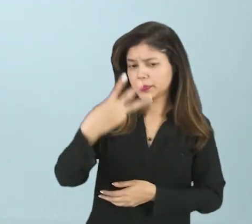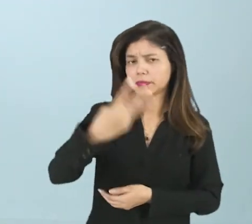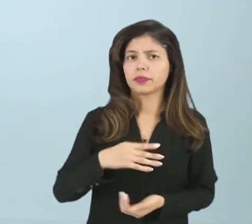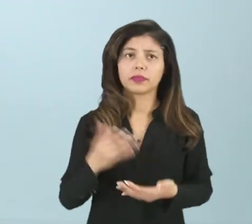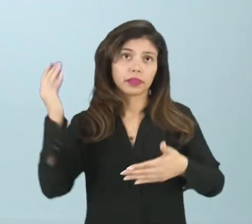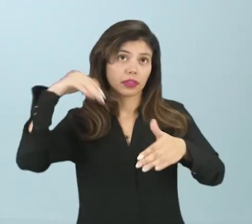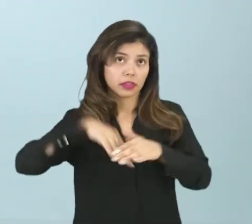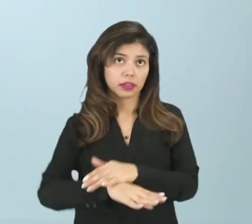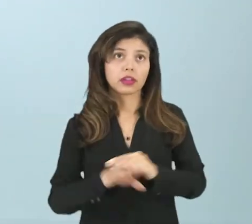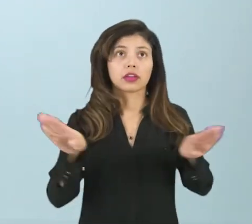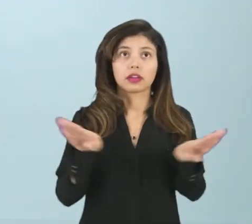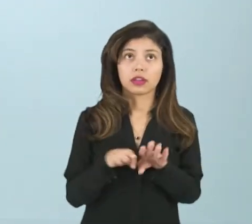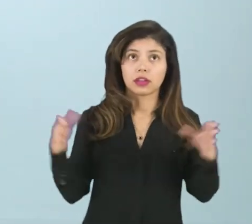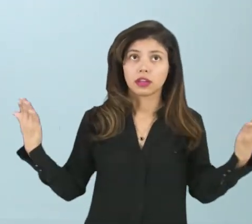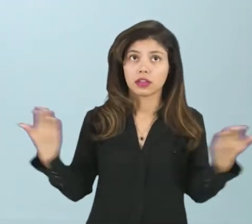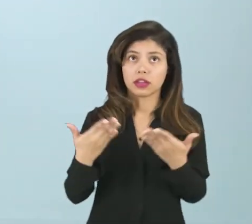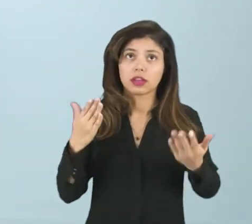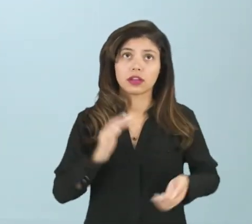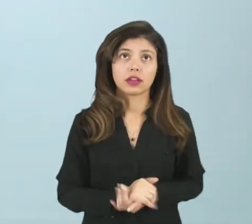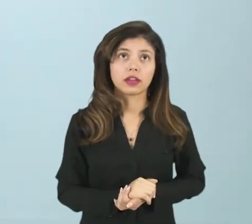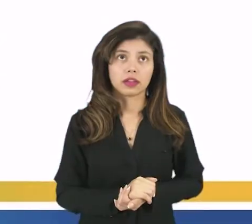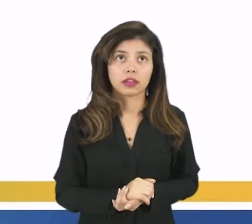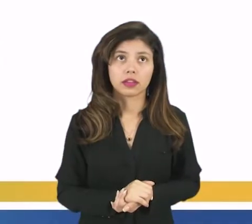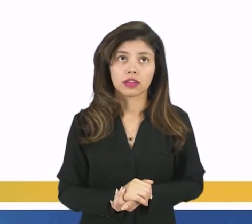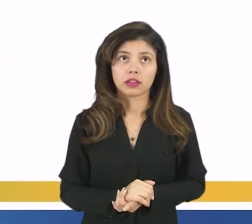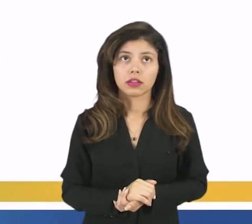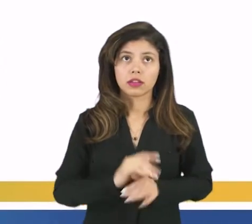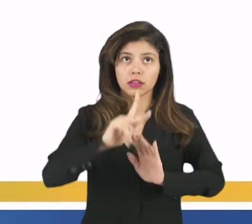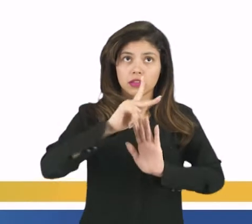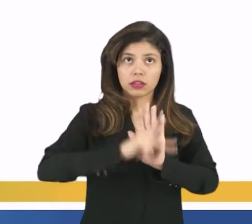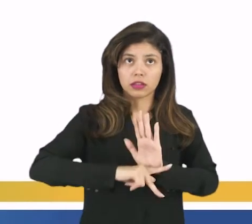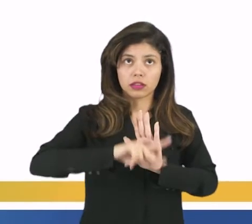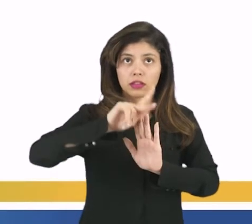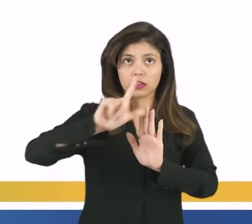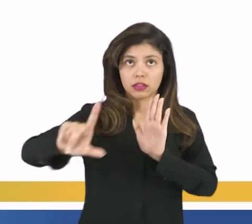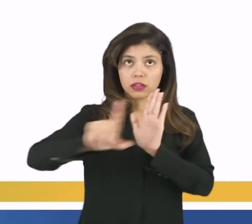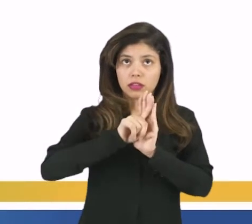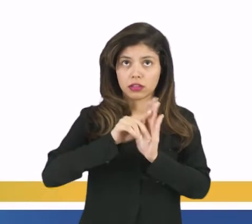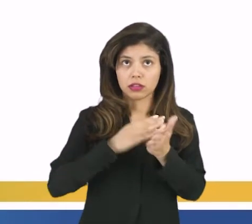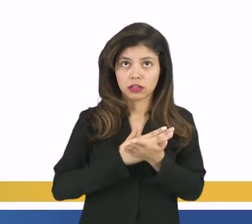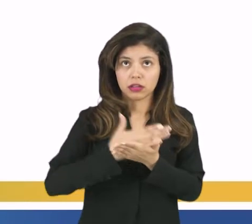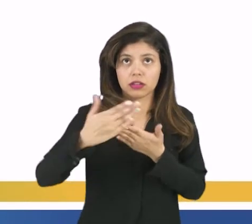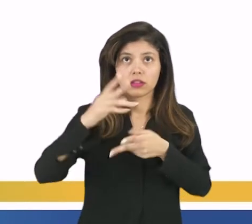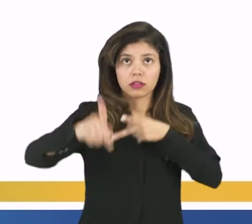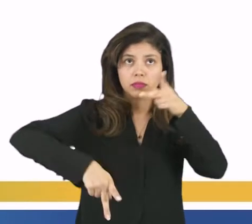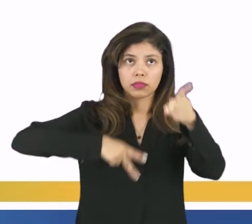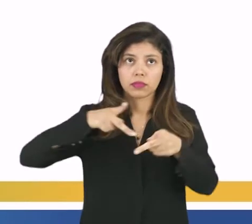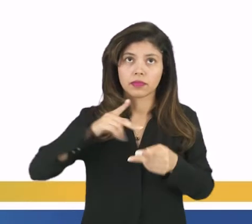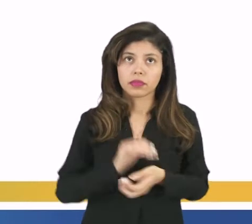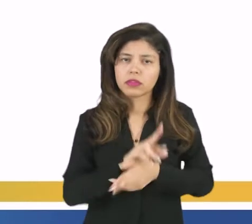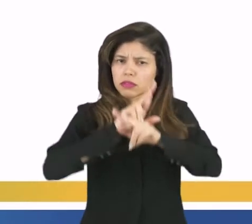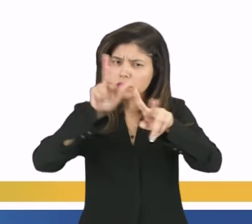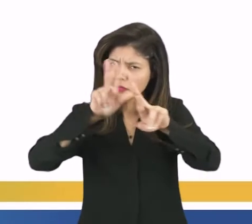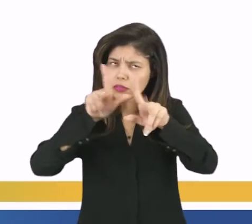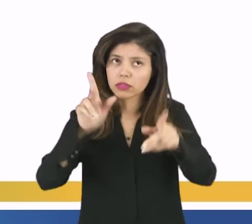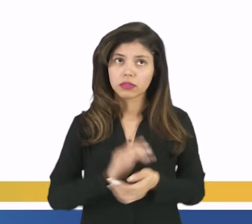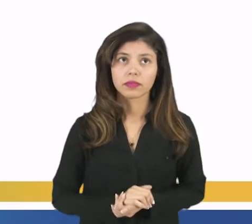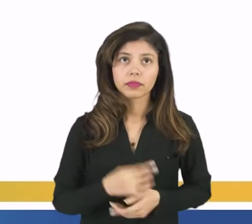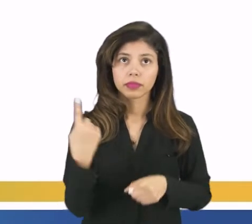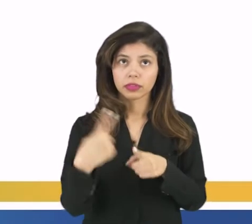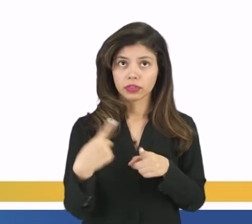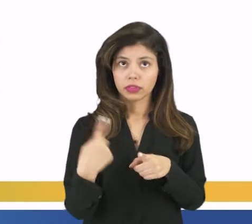agora entrar no projeto de lei de iniciação popular. Ele é um pouco diferente,